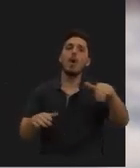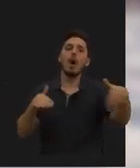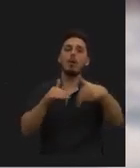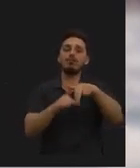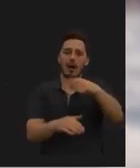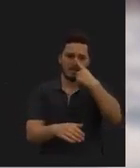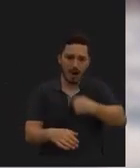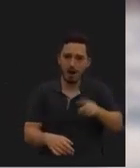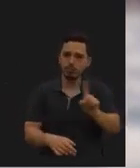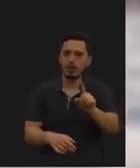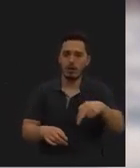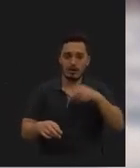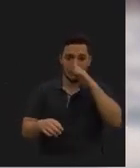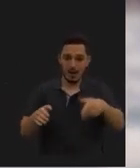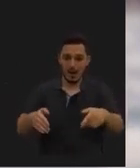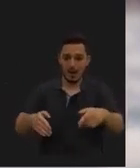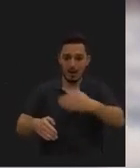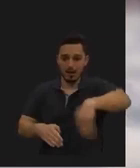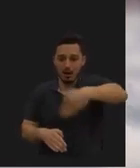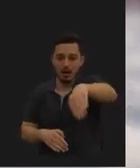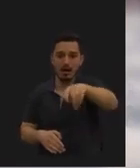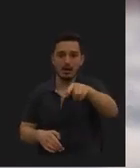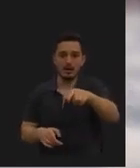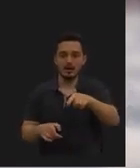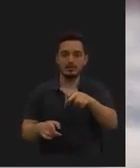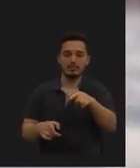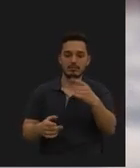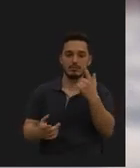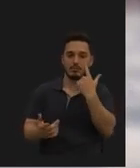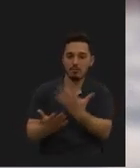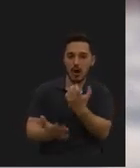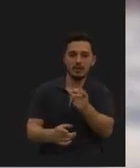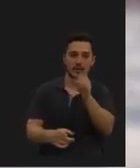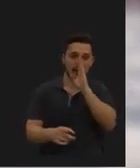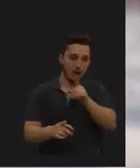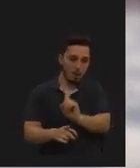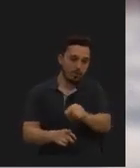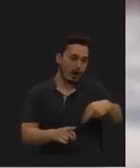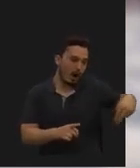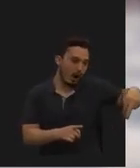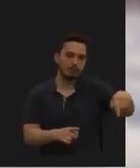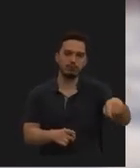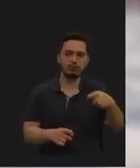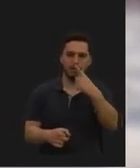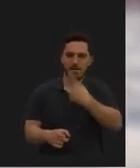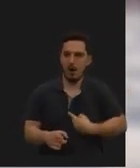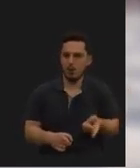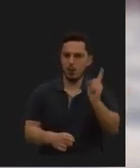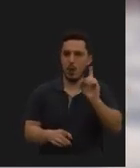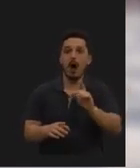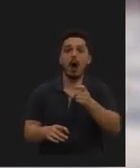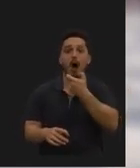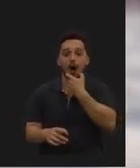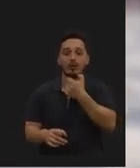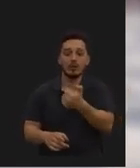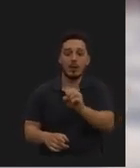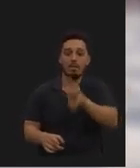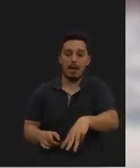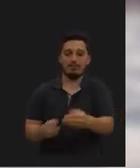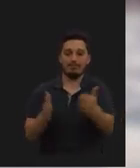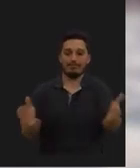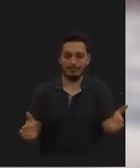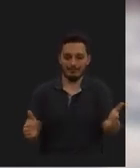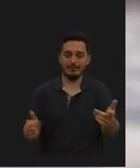se atravessar a faixa de rodagem fora das passagens sinalizadas para esse efeito, quando estas distem entre si em mais de 50 metros,